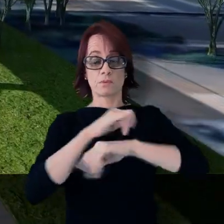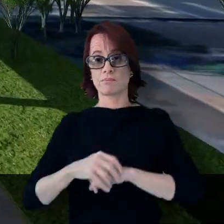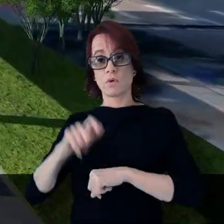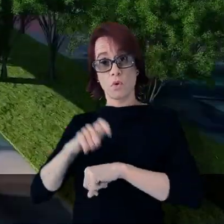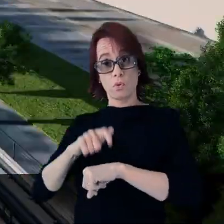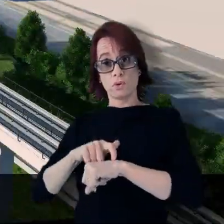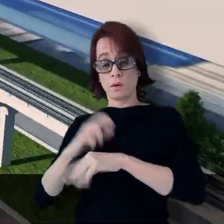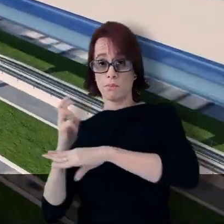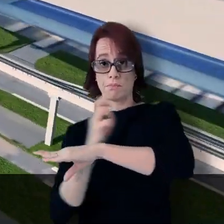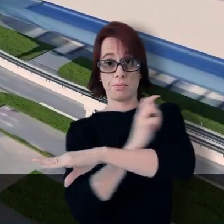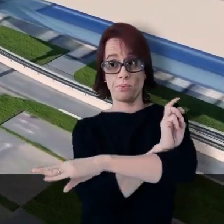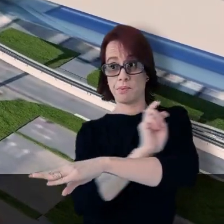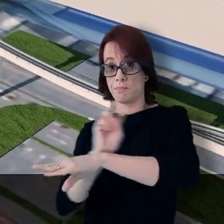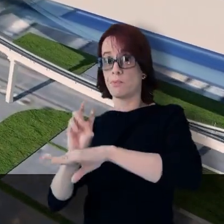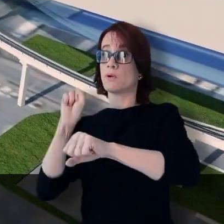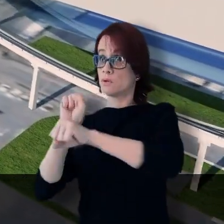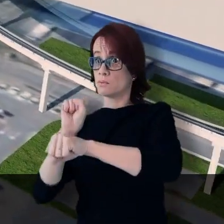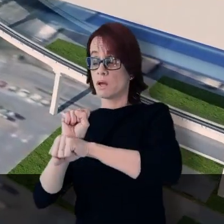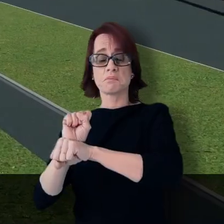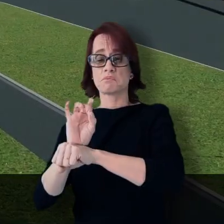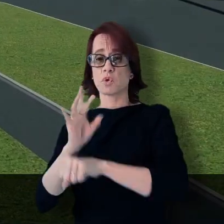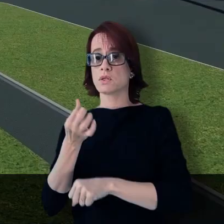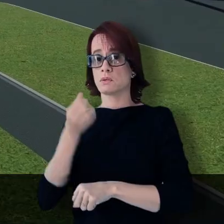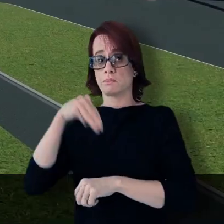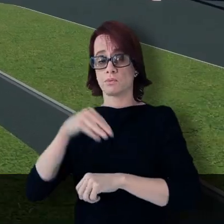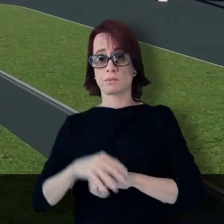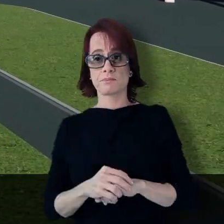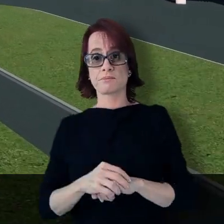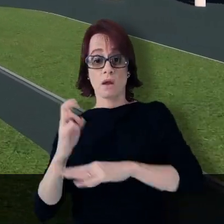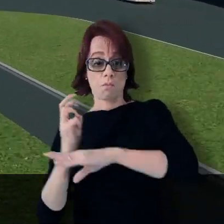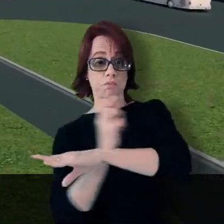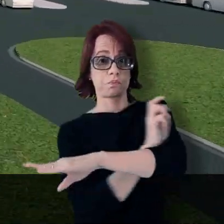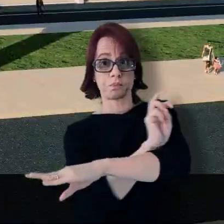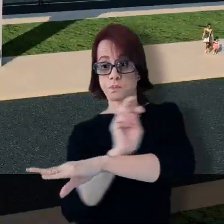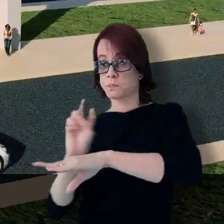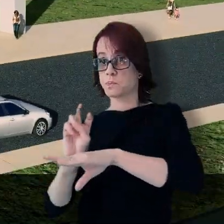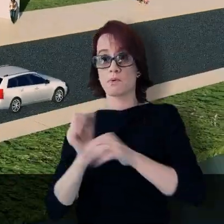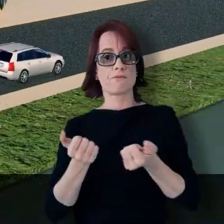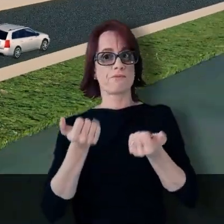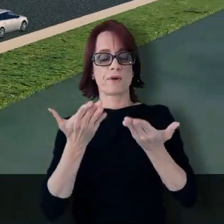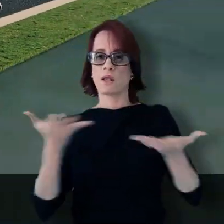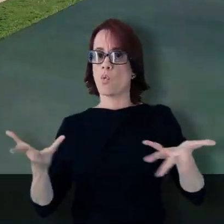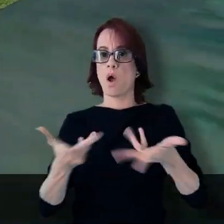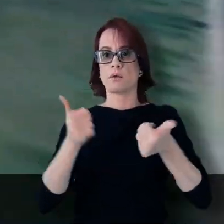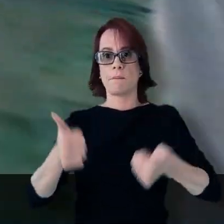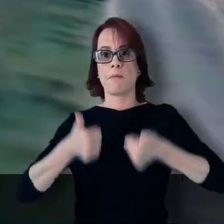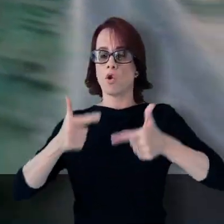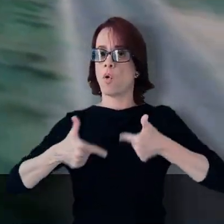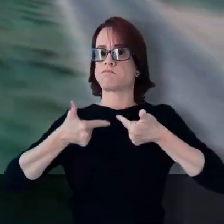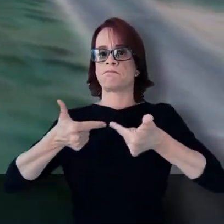trajeto completo levará até 6 minutos. O sistema PeopleMover Aeromóvel irá proporcionar maior